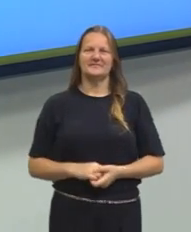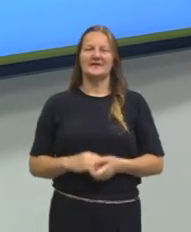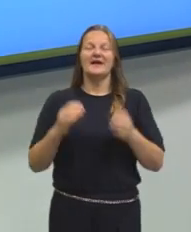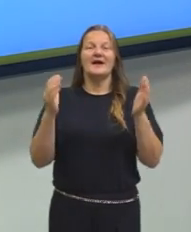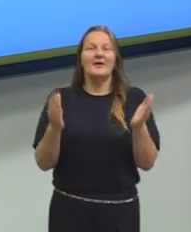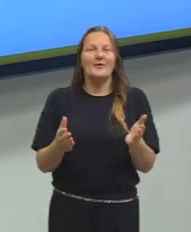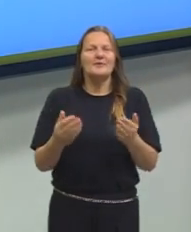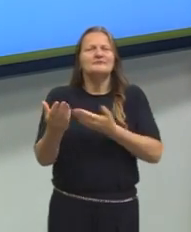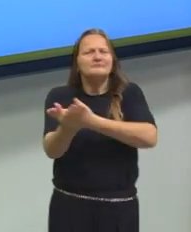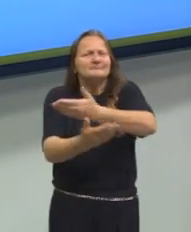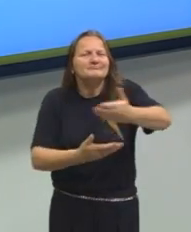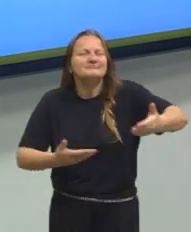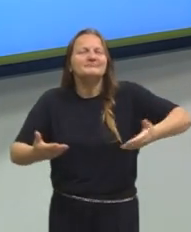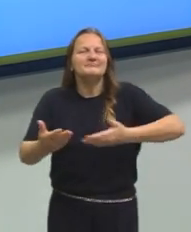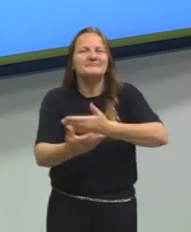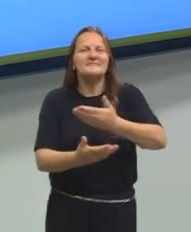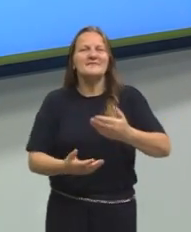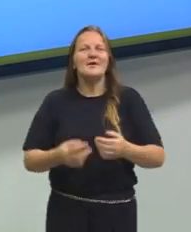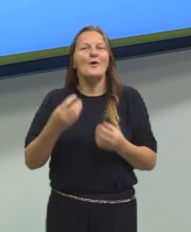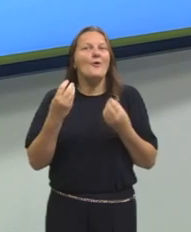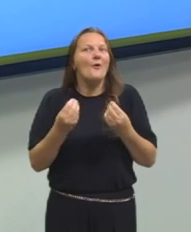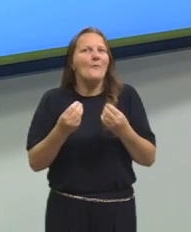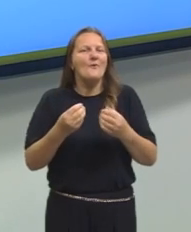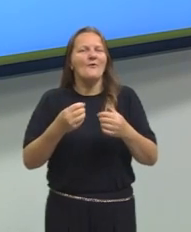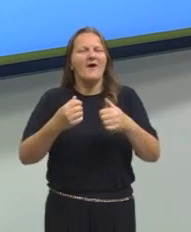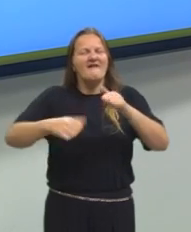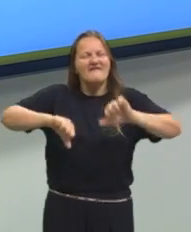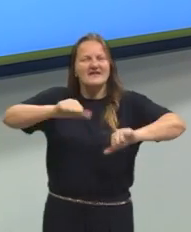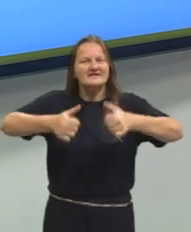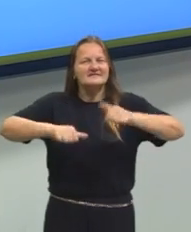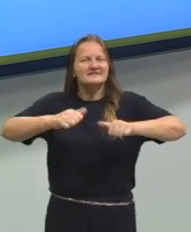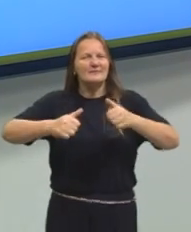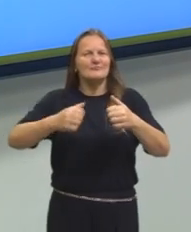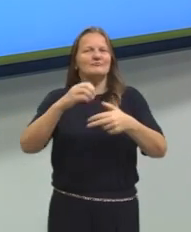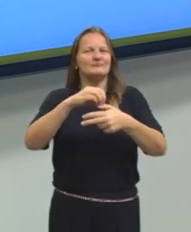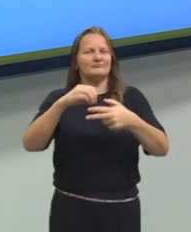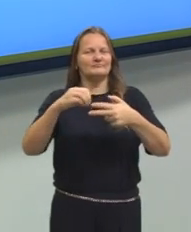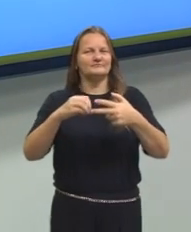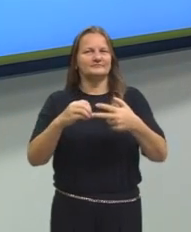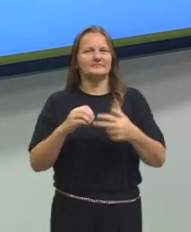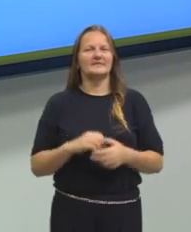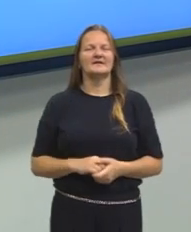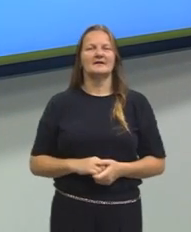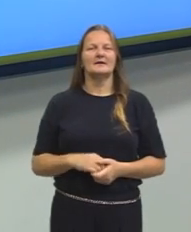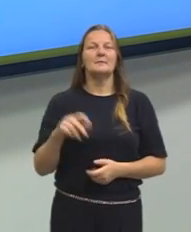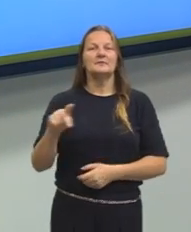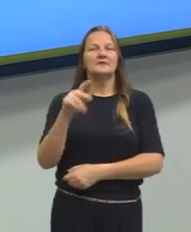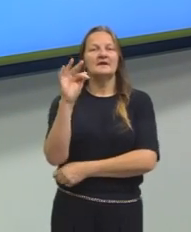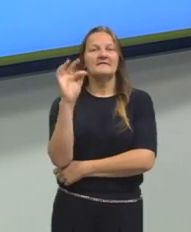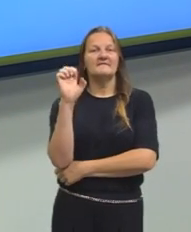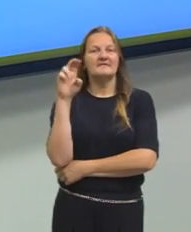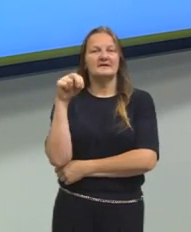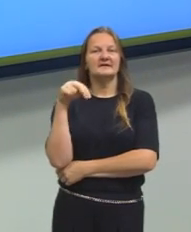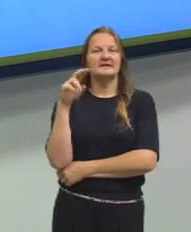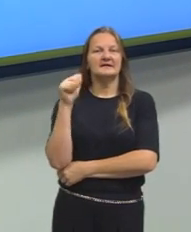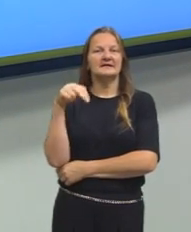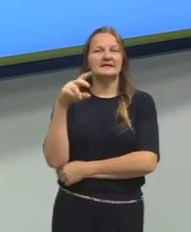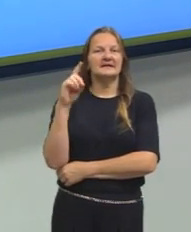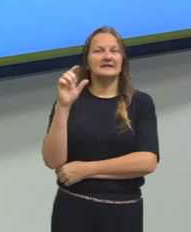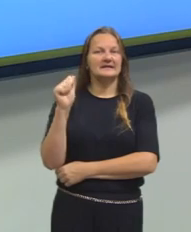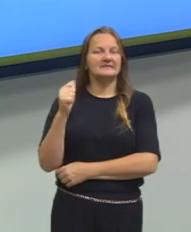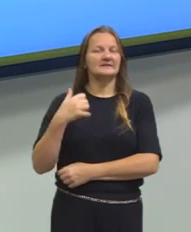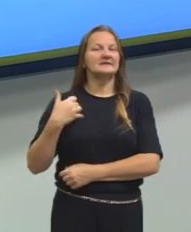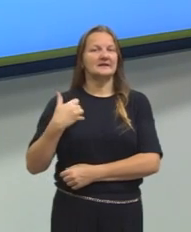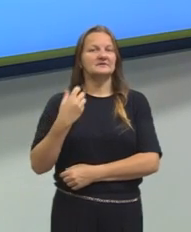para compartilhar com vocês, ver um pouquinho como foi a prova do ENEM. Eu sou a prof. Fernanda, prof. de matemática. Eu tenho